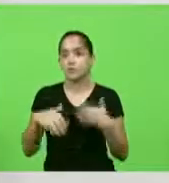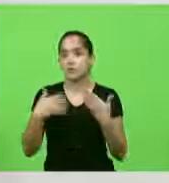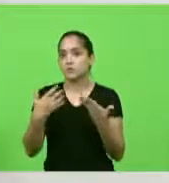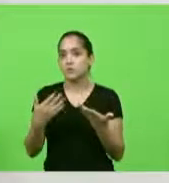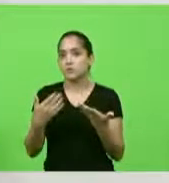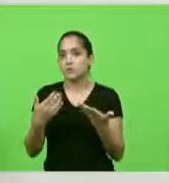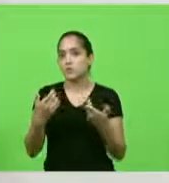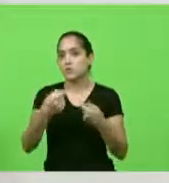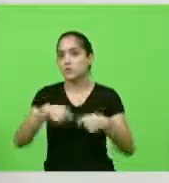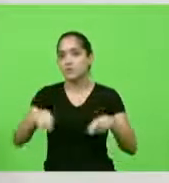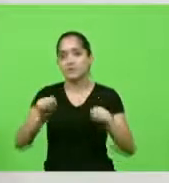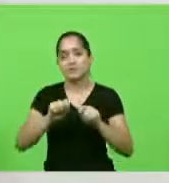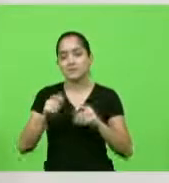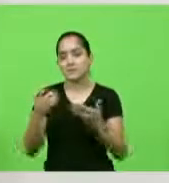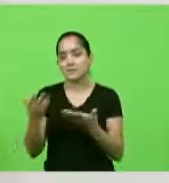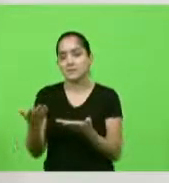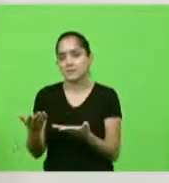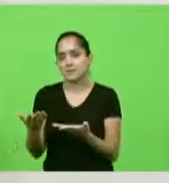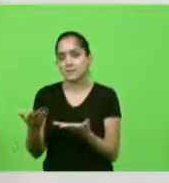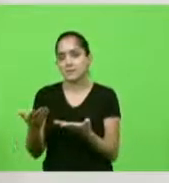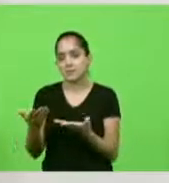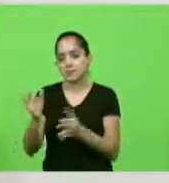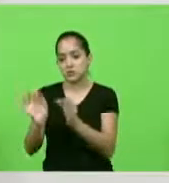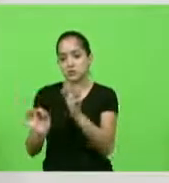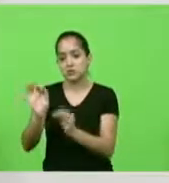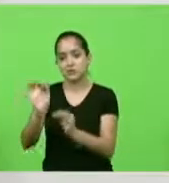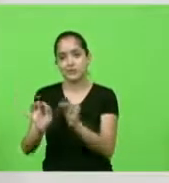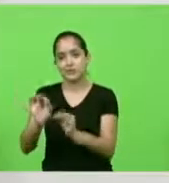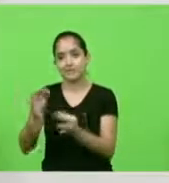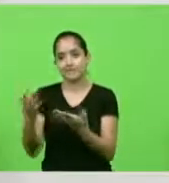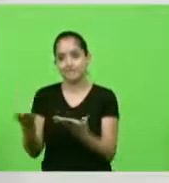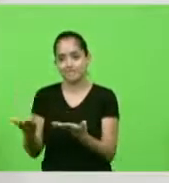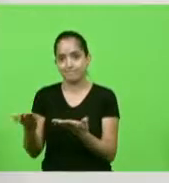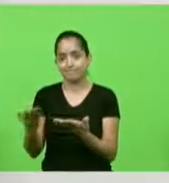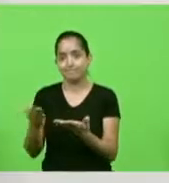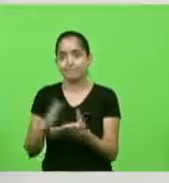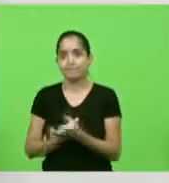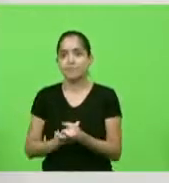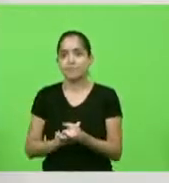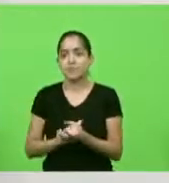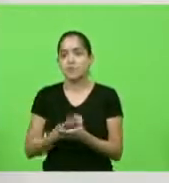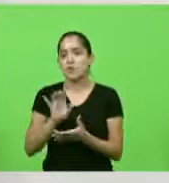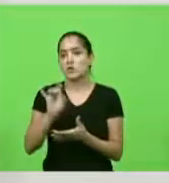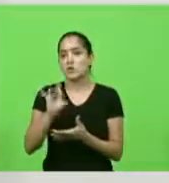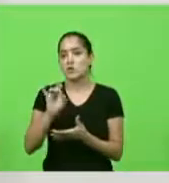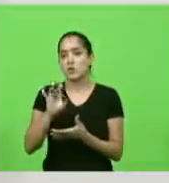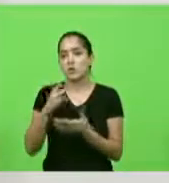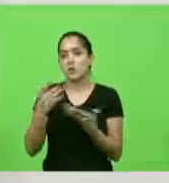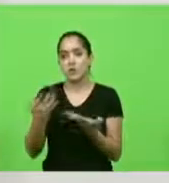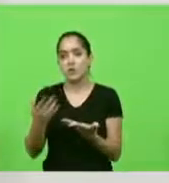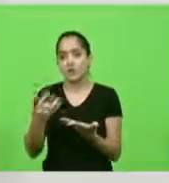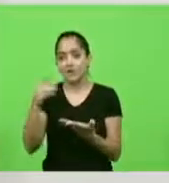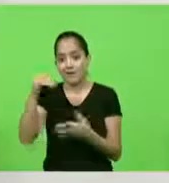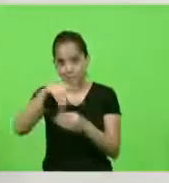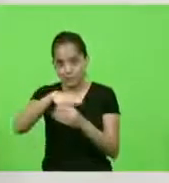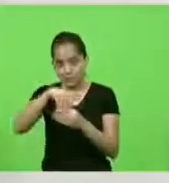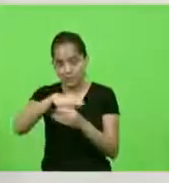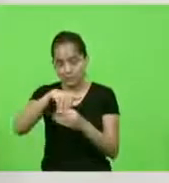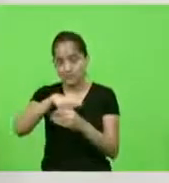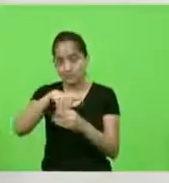necessidade desse de tribunal algum bastaria que aquela votação